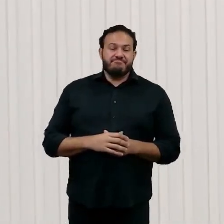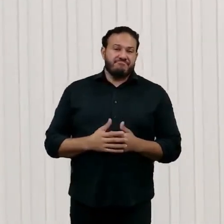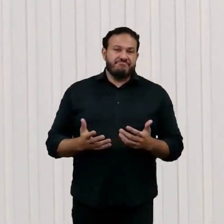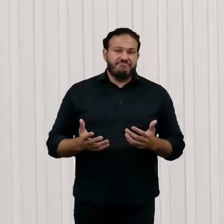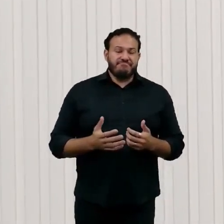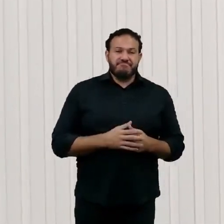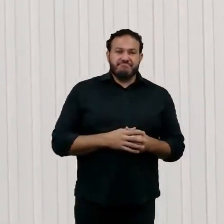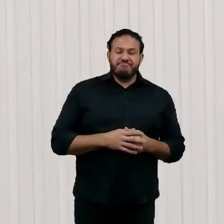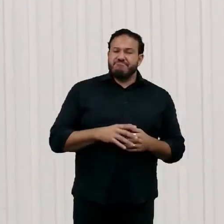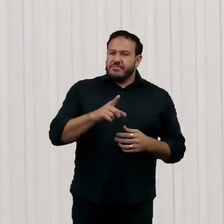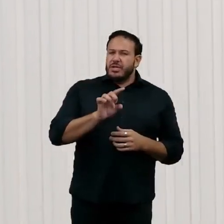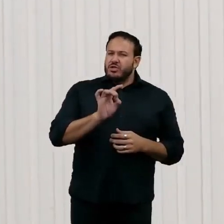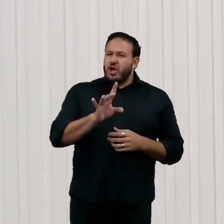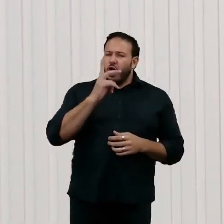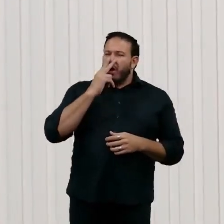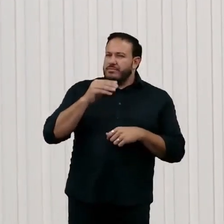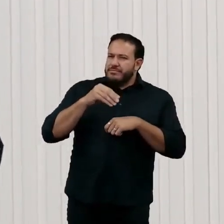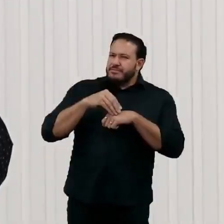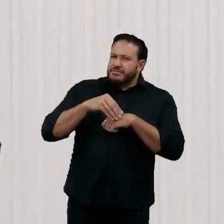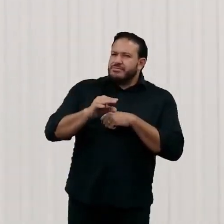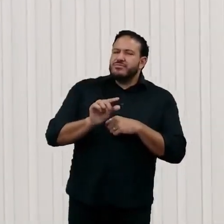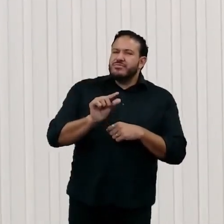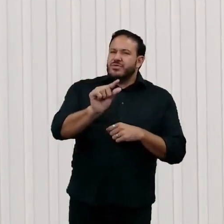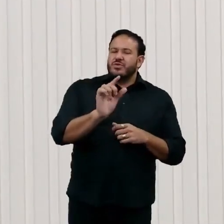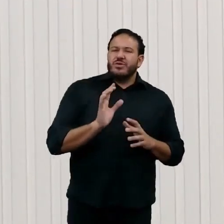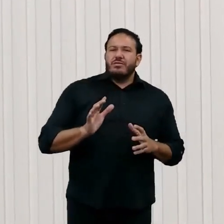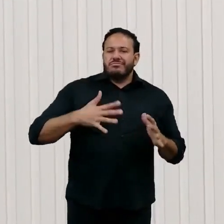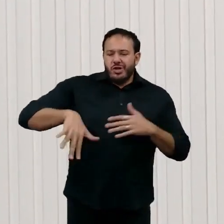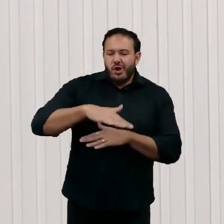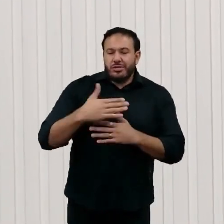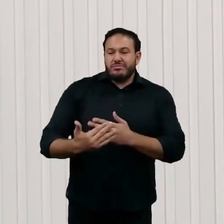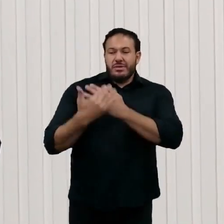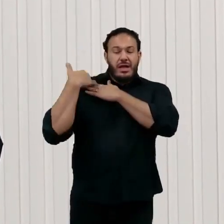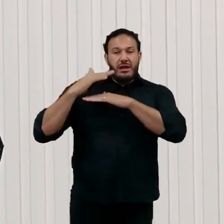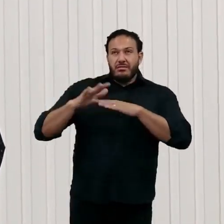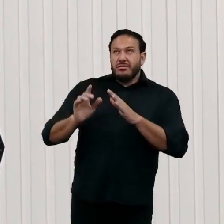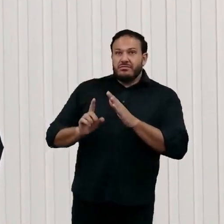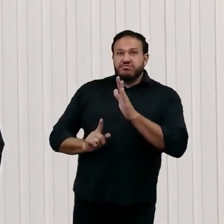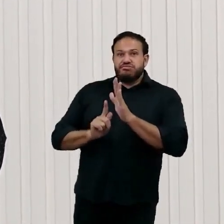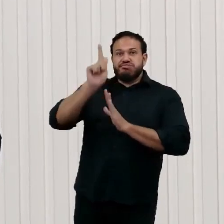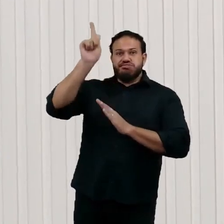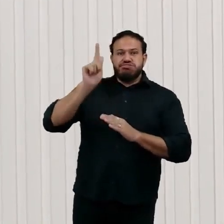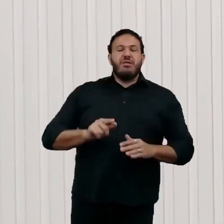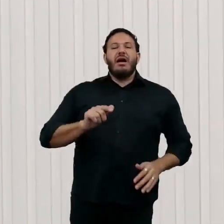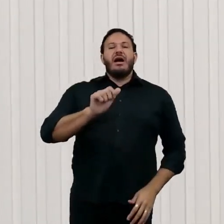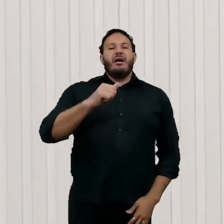E só para te dar um número, a missão Apolo foi com 64K de memória.